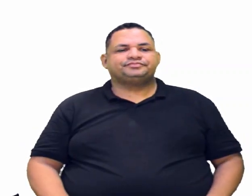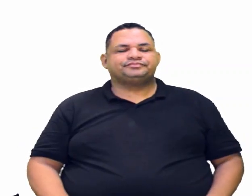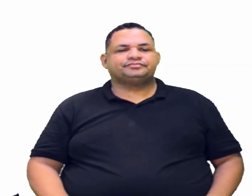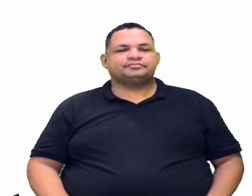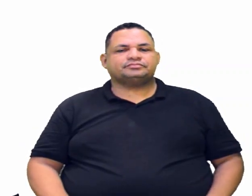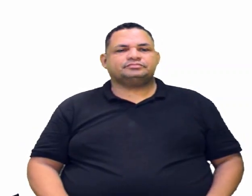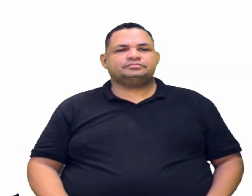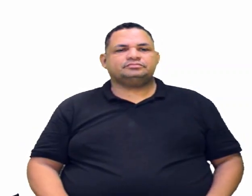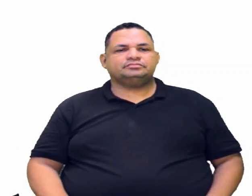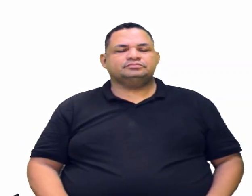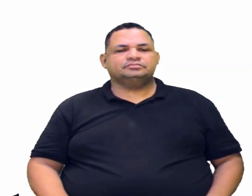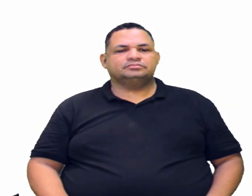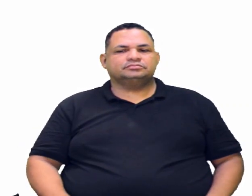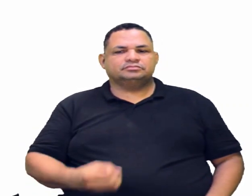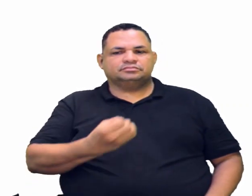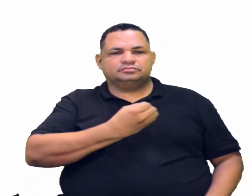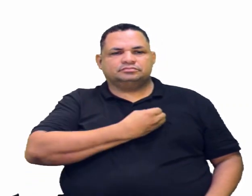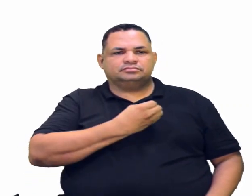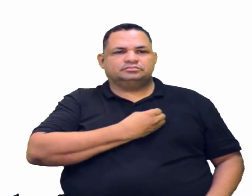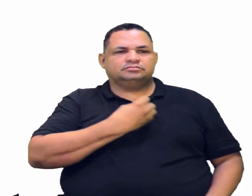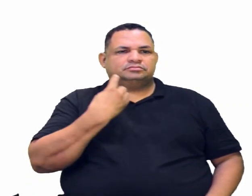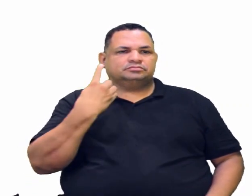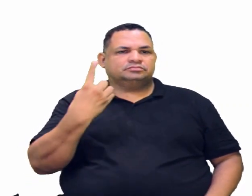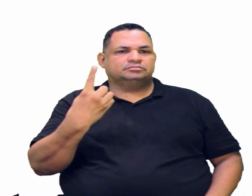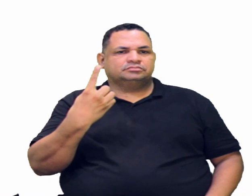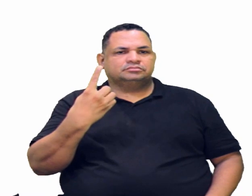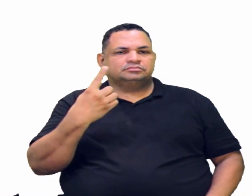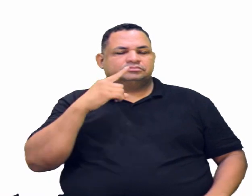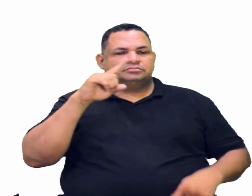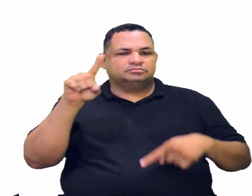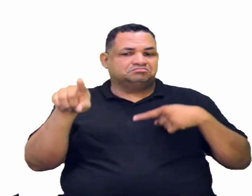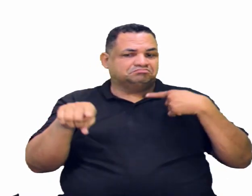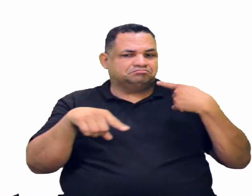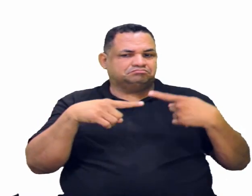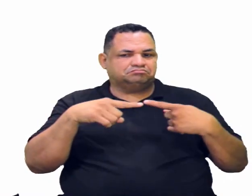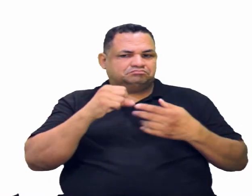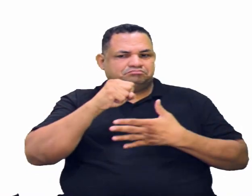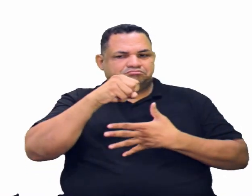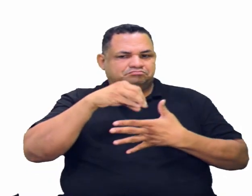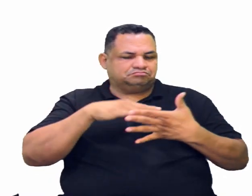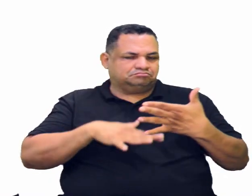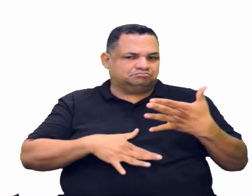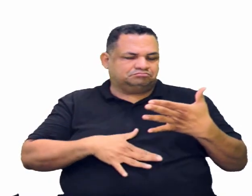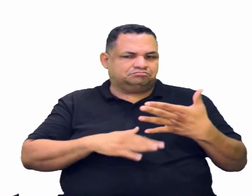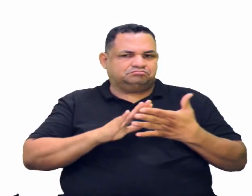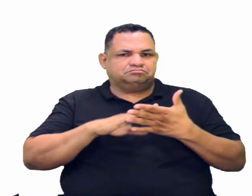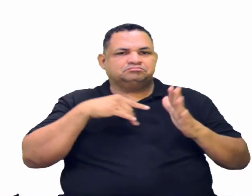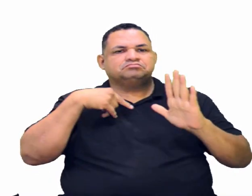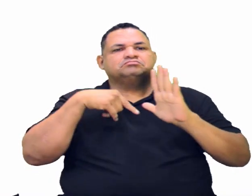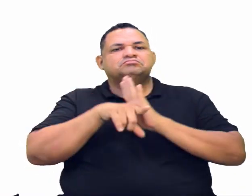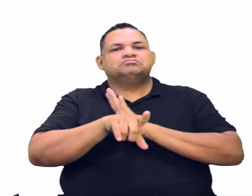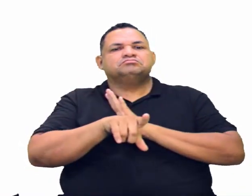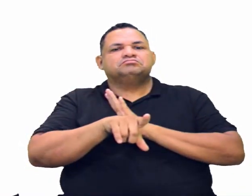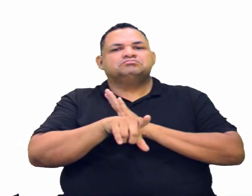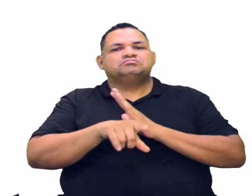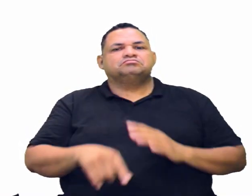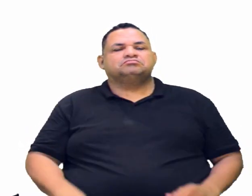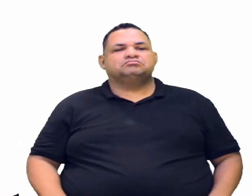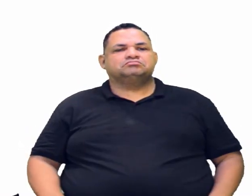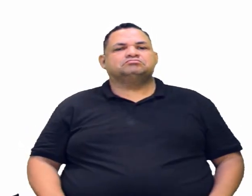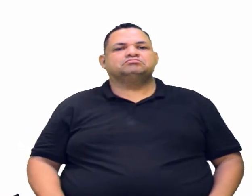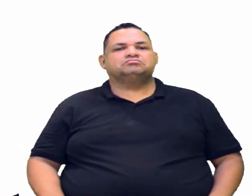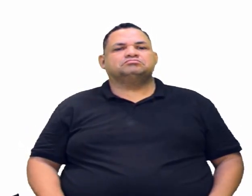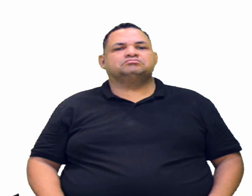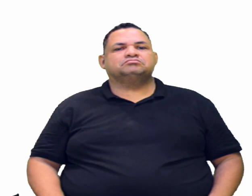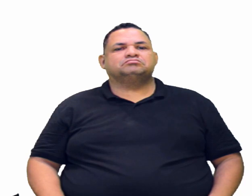Olha só, na questão de número 1, é questão bem objetiva. Ela pede para você indicar